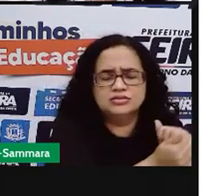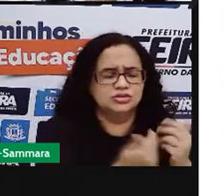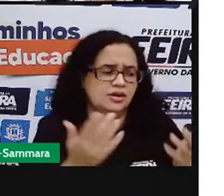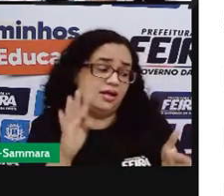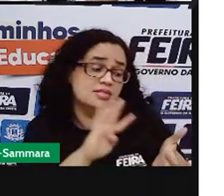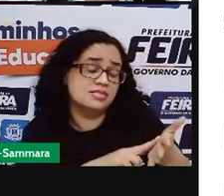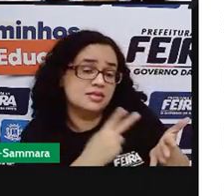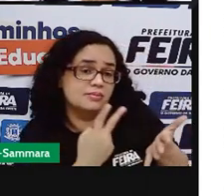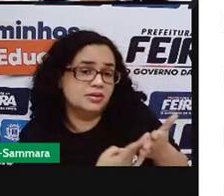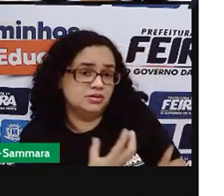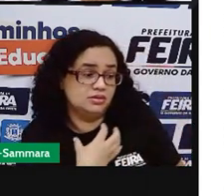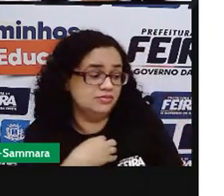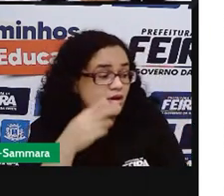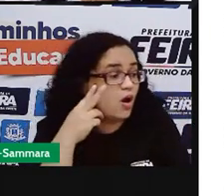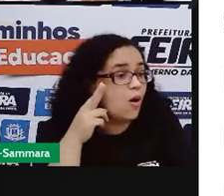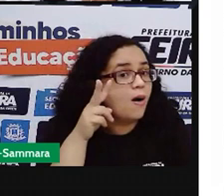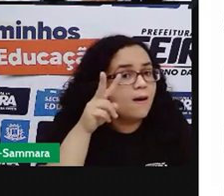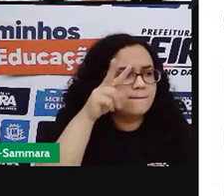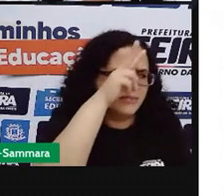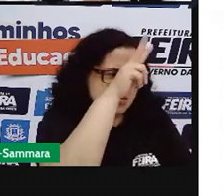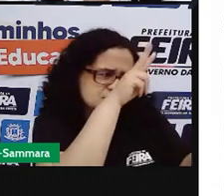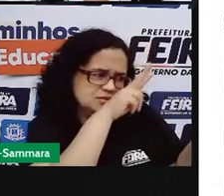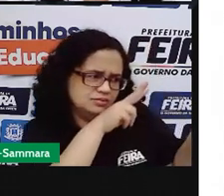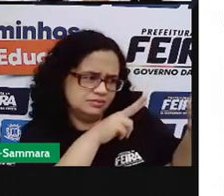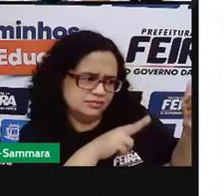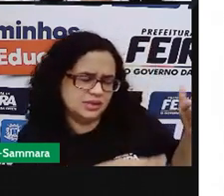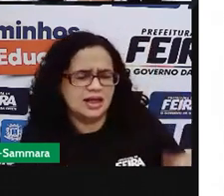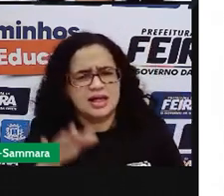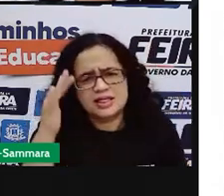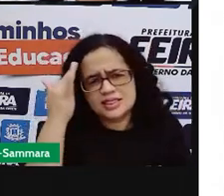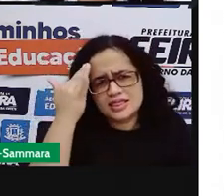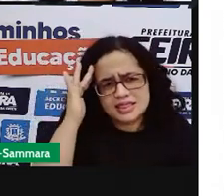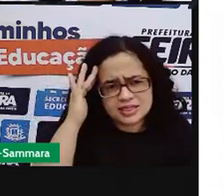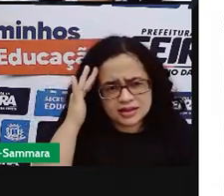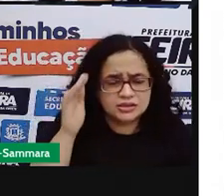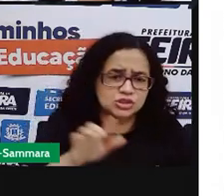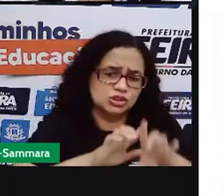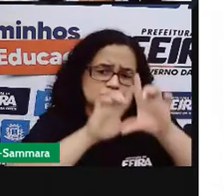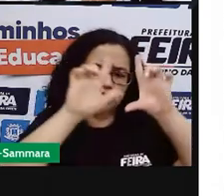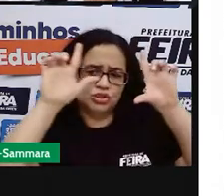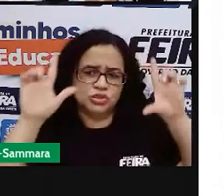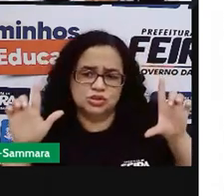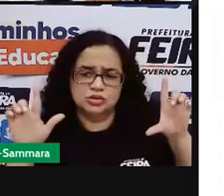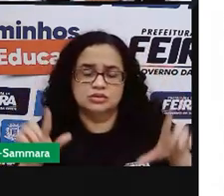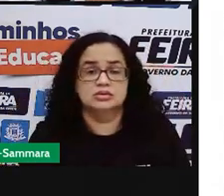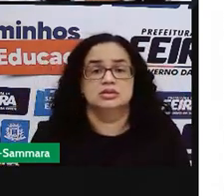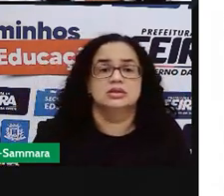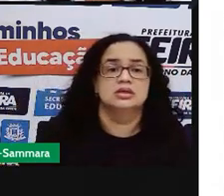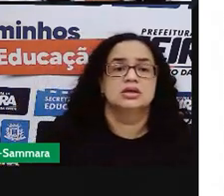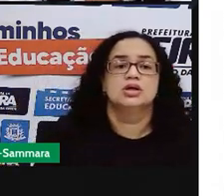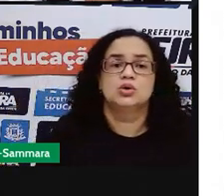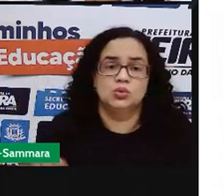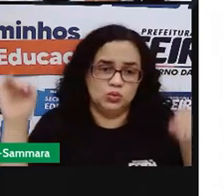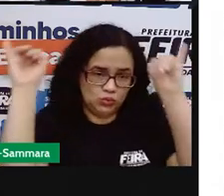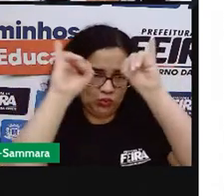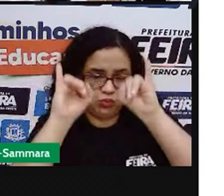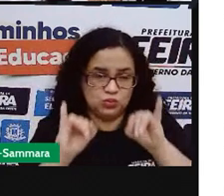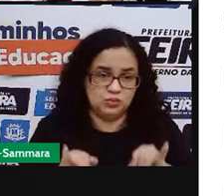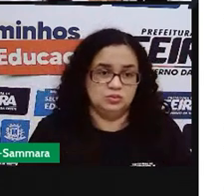jeito. Você observa um quadro, você entende um quadro daquela forma. Uma escultura.